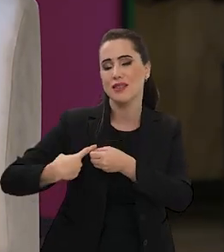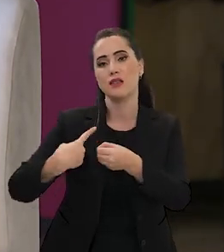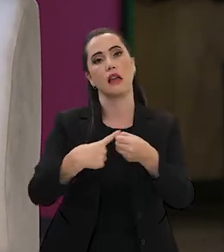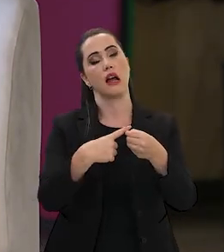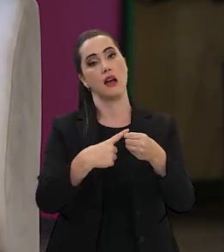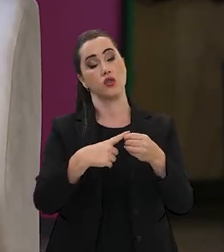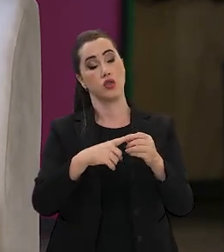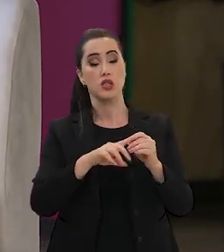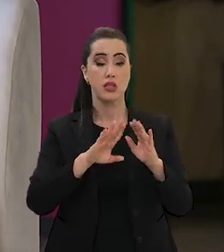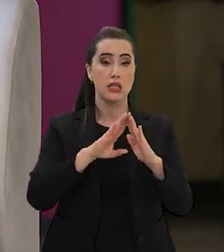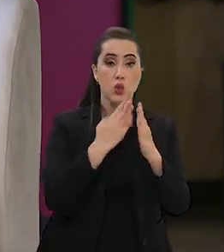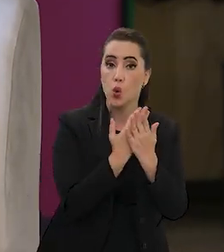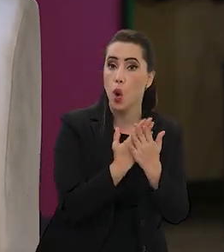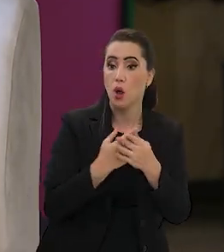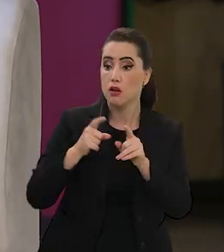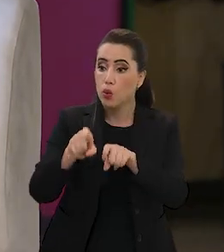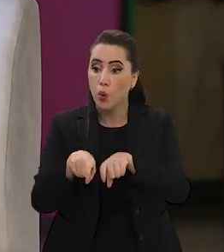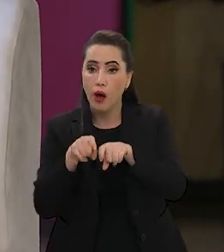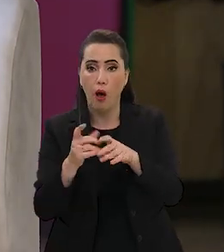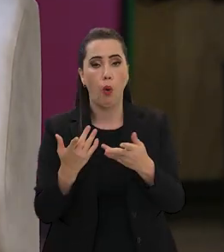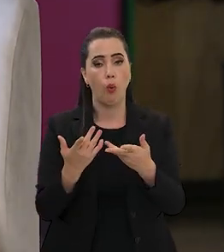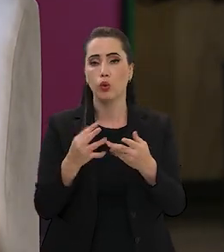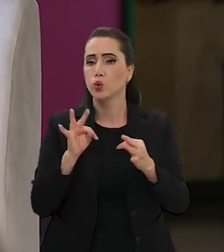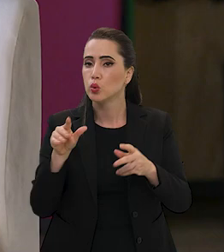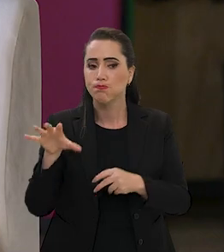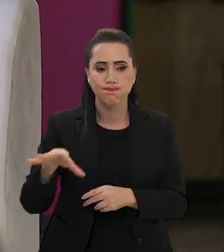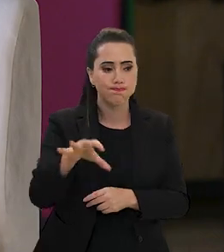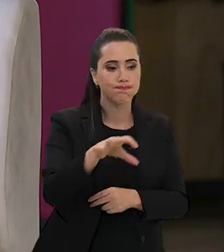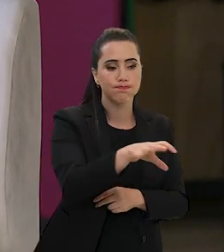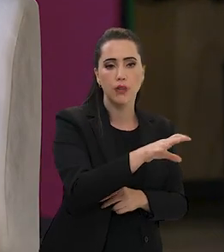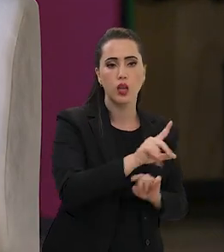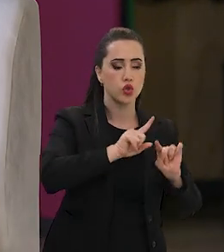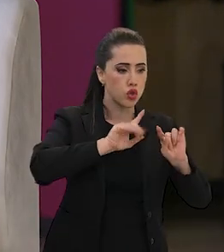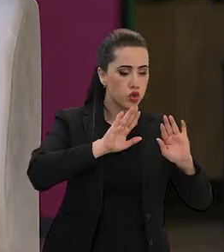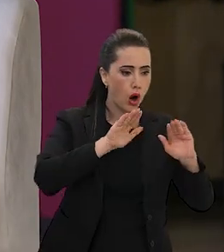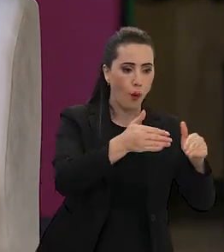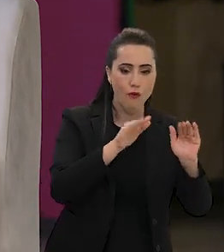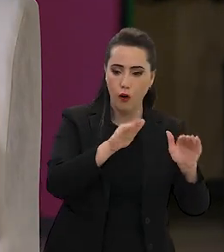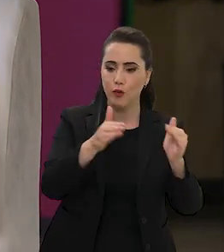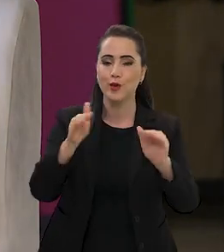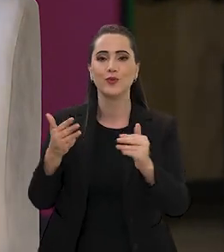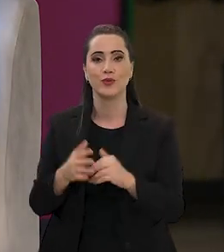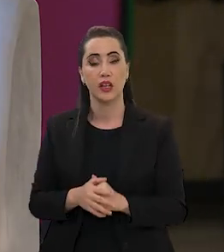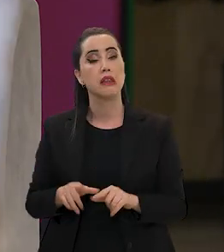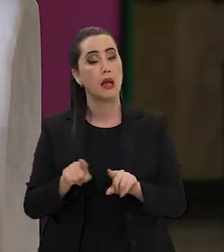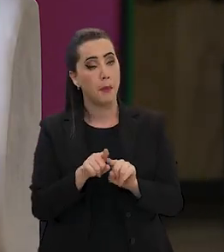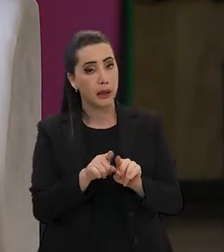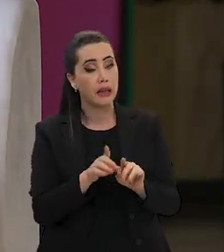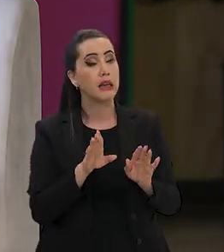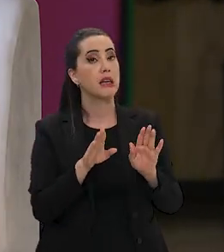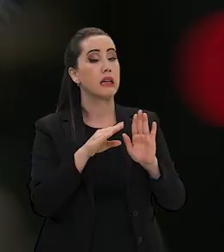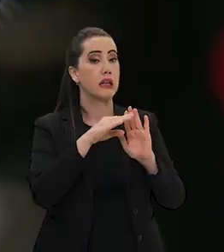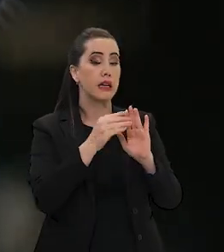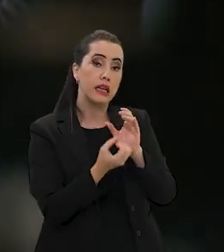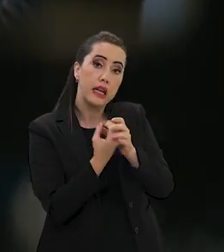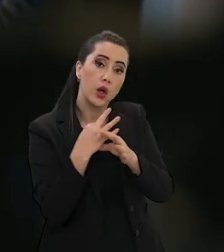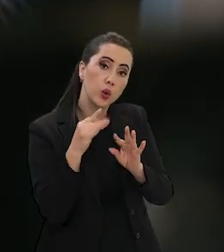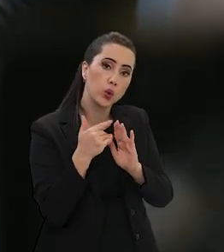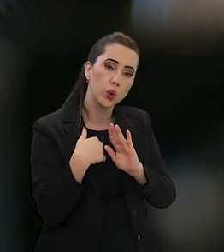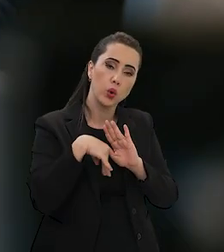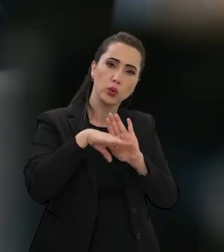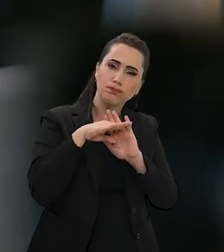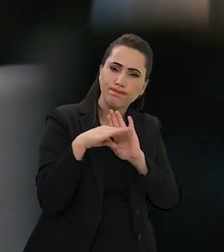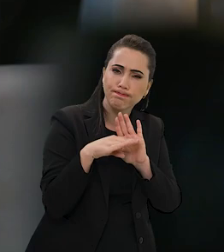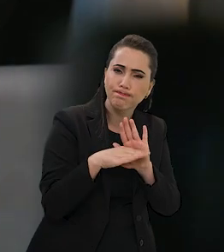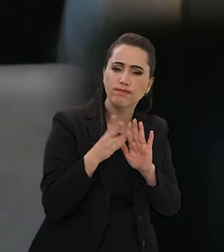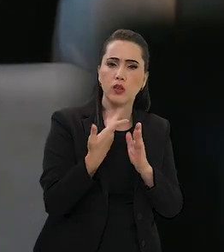escolas urbanas, escolas rurais, cada uma com suas peculiaridades e mais, criando todo um acompanhamento, porque